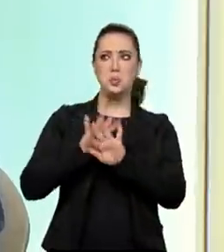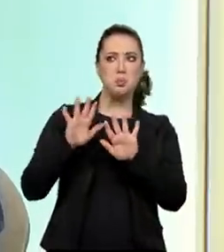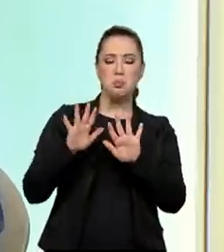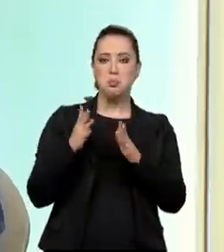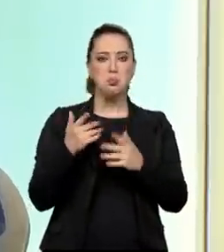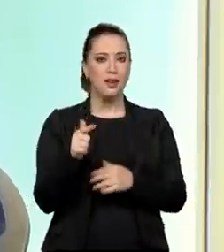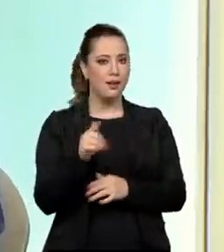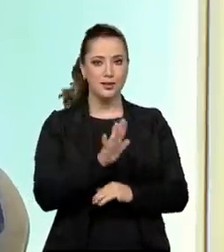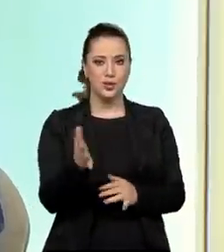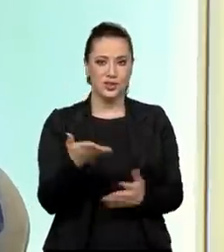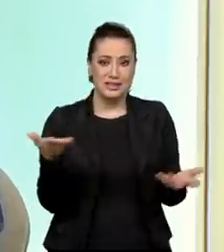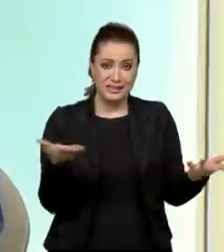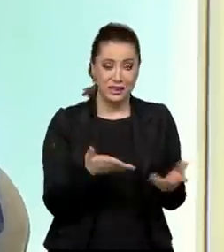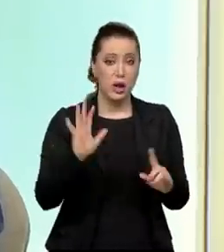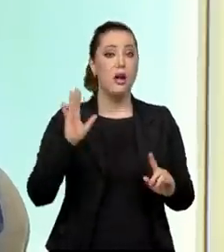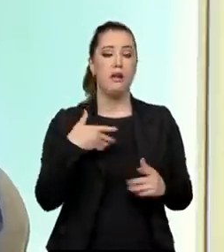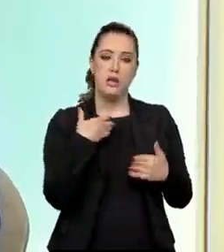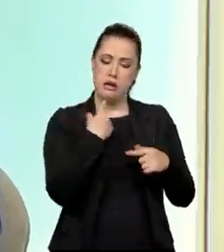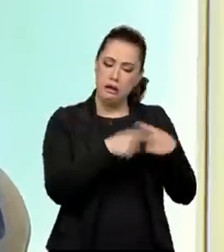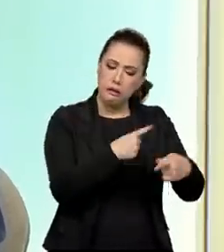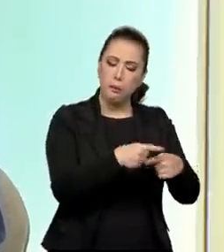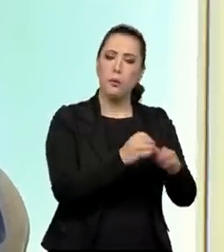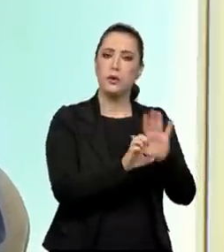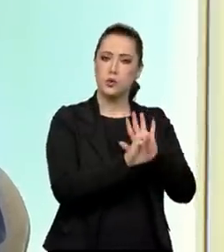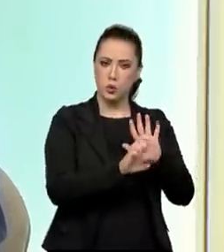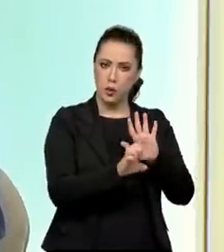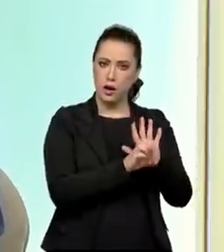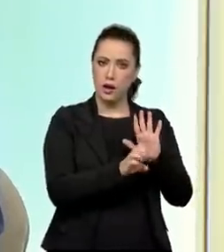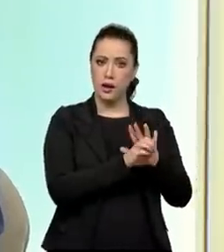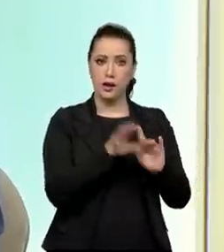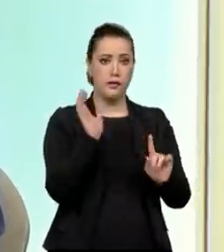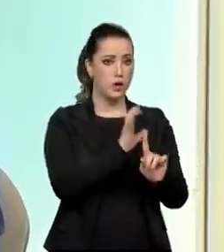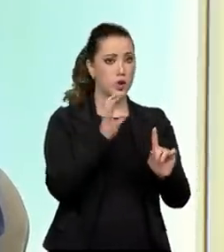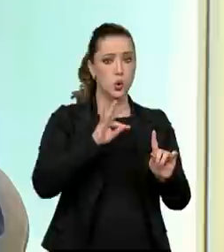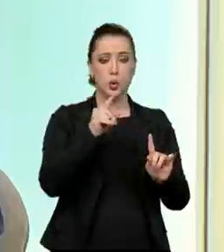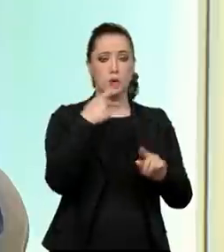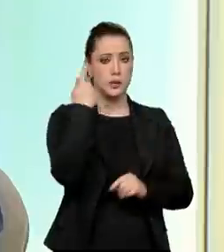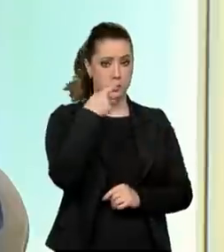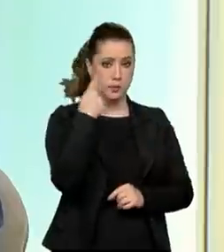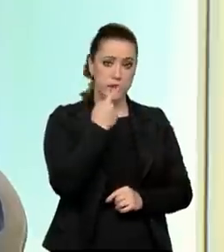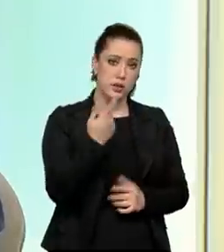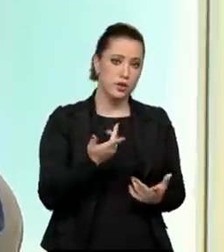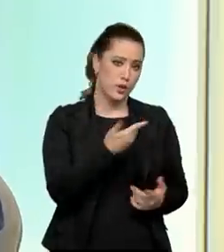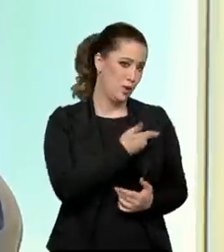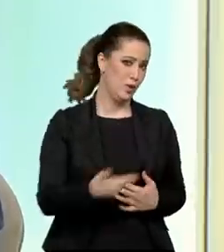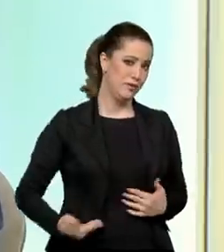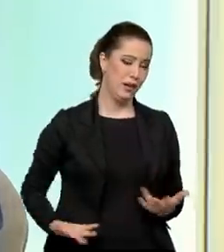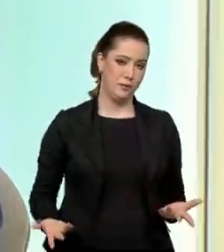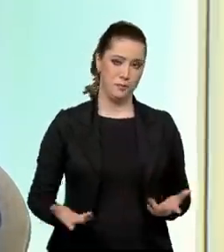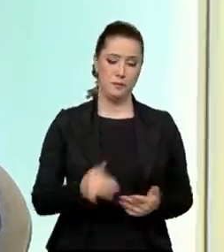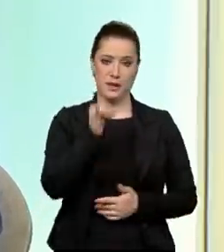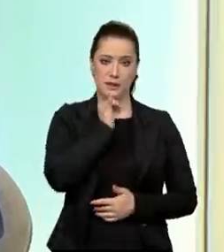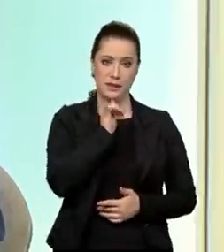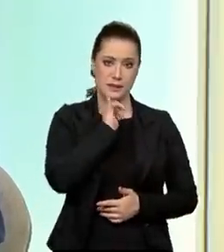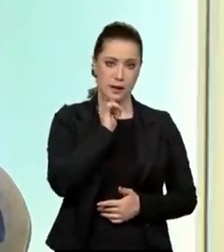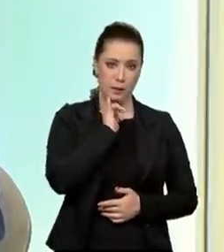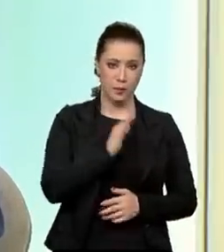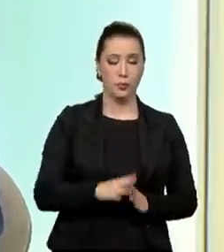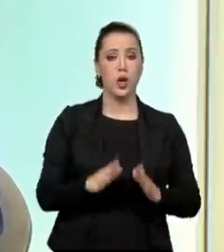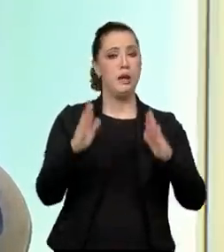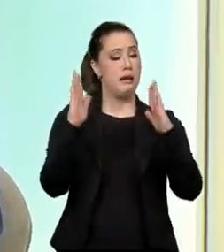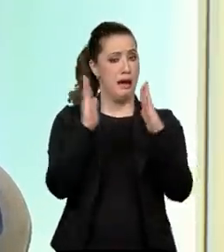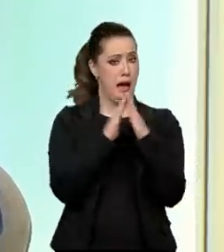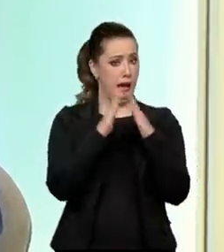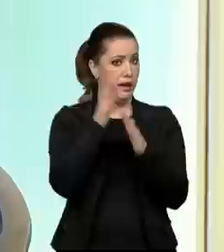mais diversas maneiras, todas as políticas públicas relacionadas à criança e adolescente. Um exemplo que eu dou, por exemplo, é a questão dos orfanatos.